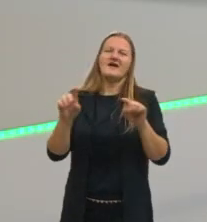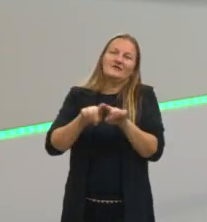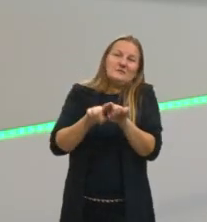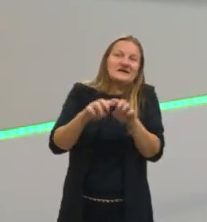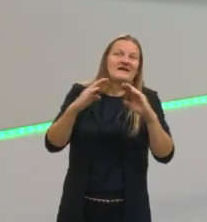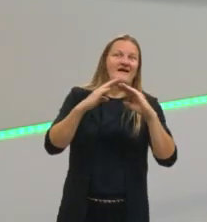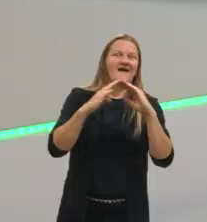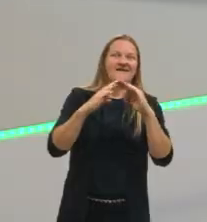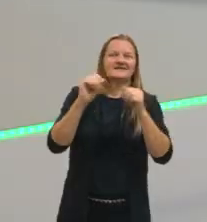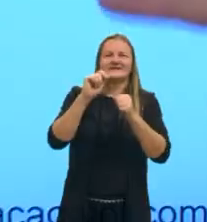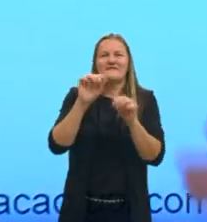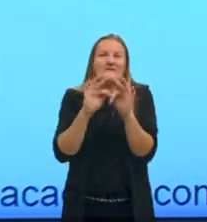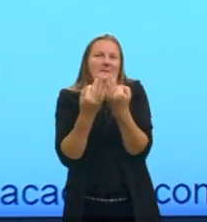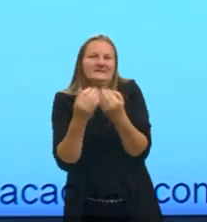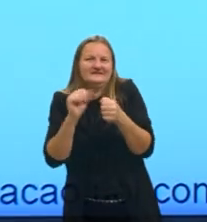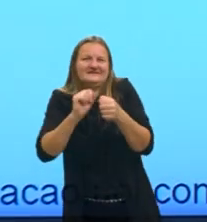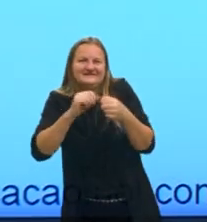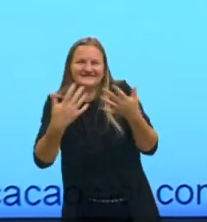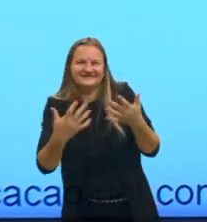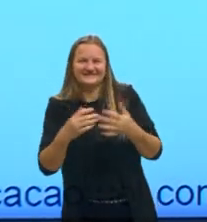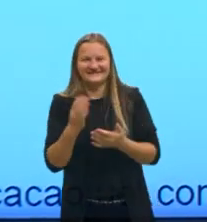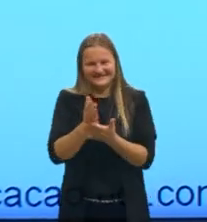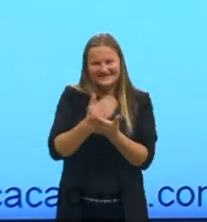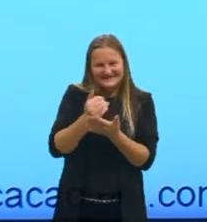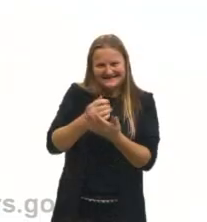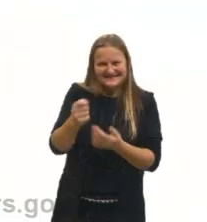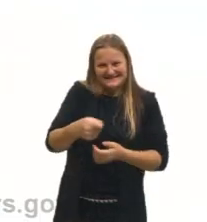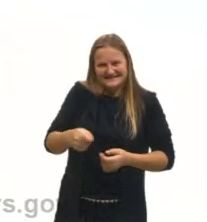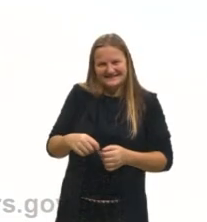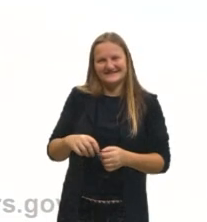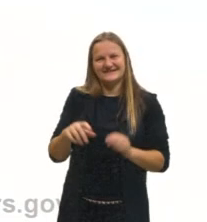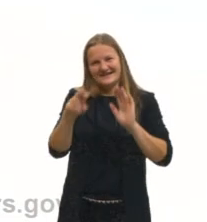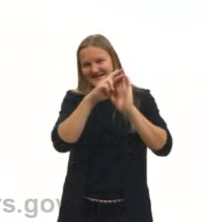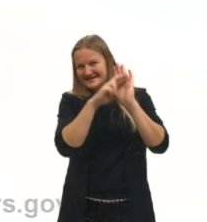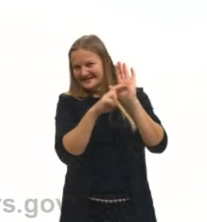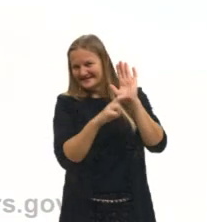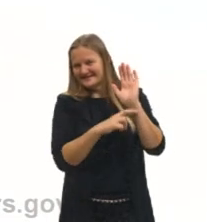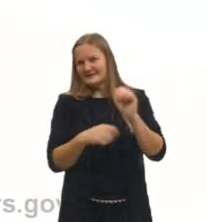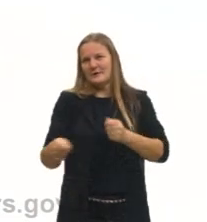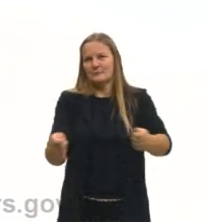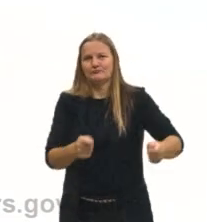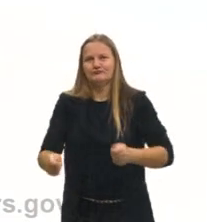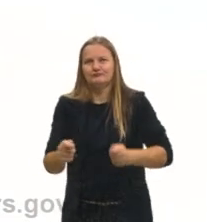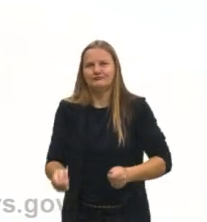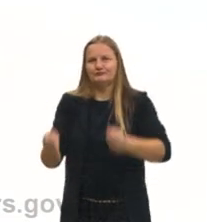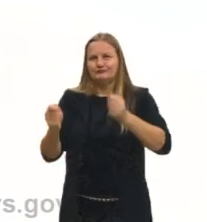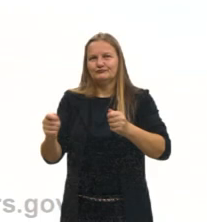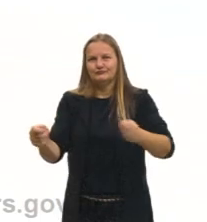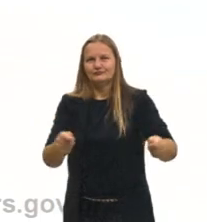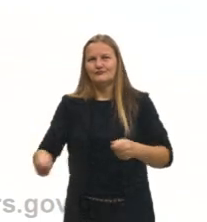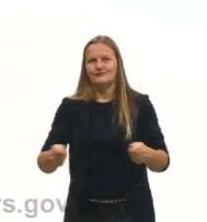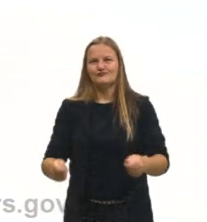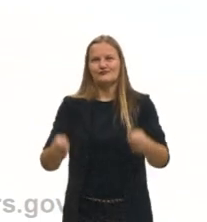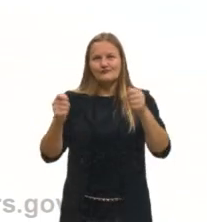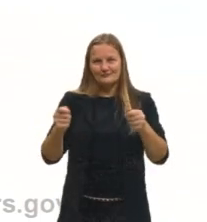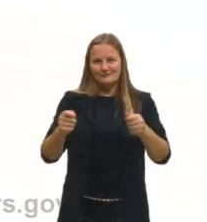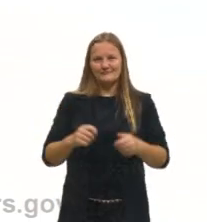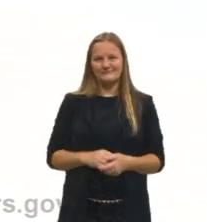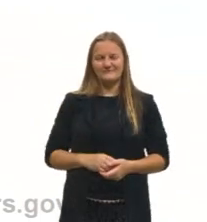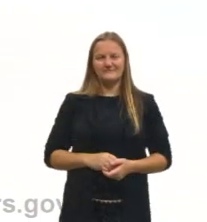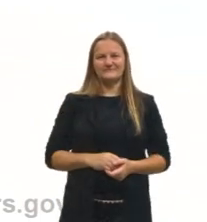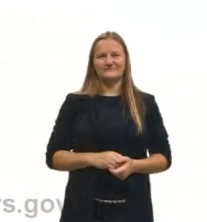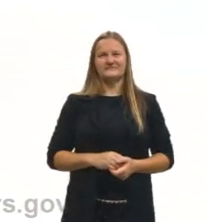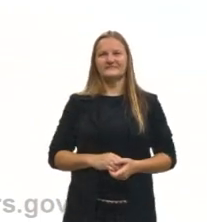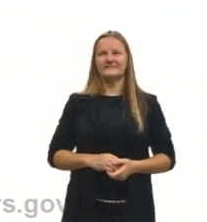em casa, esse tipo de receita, né? Esse tipo de peneiramento. Também é utilizado na indústria para